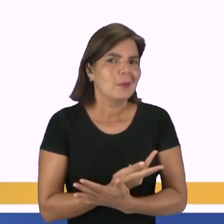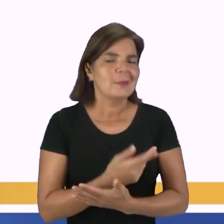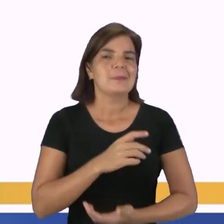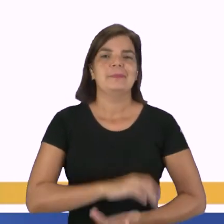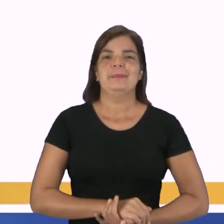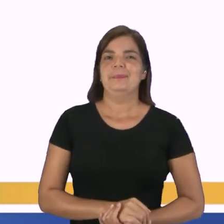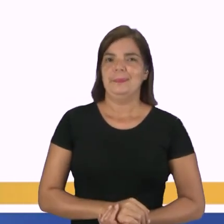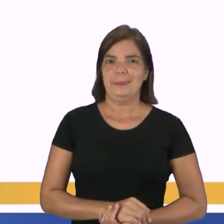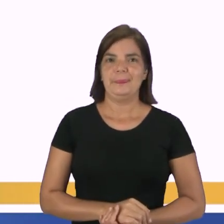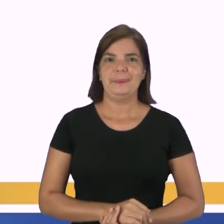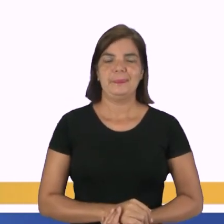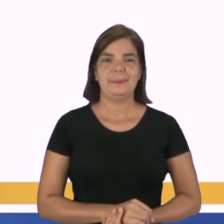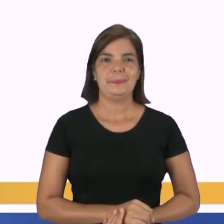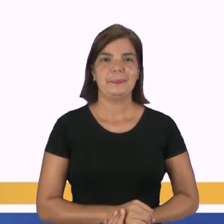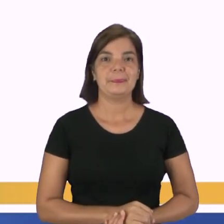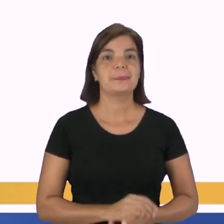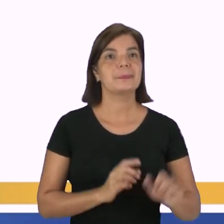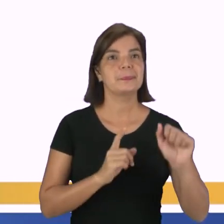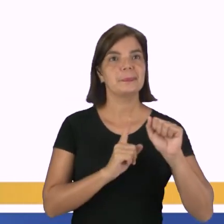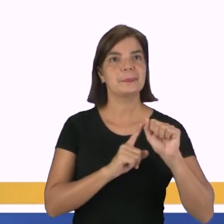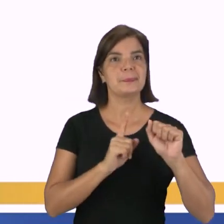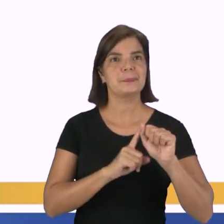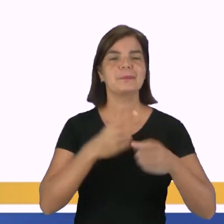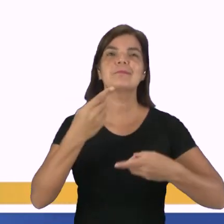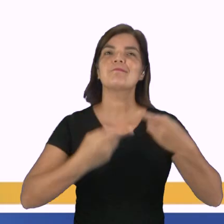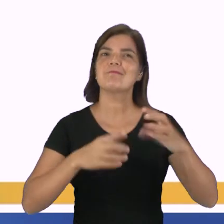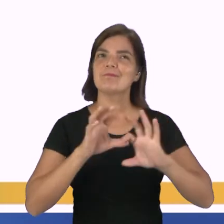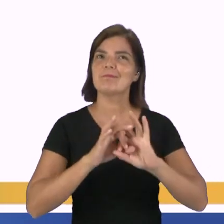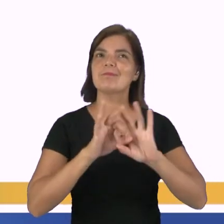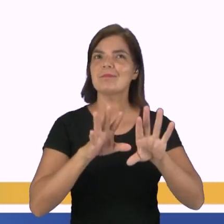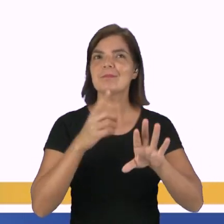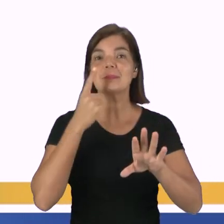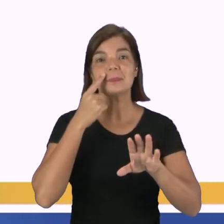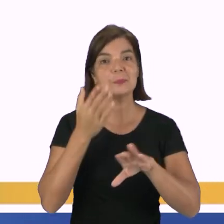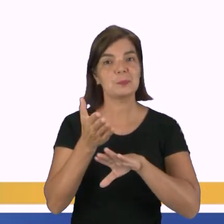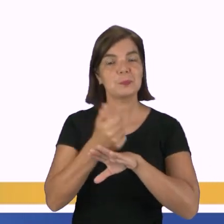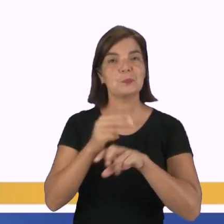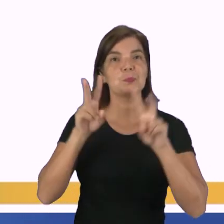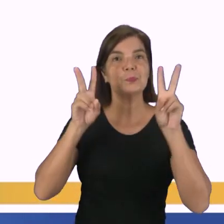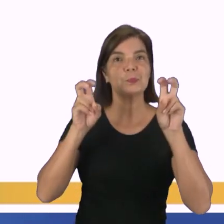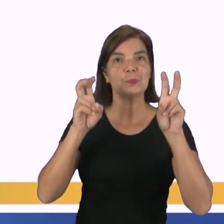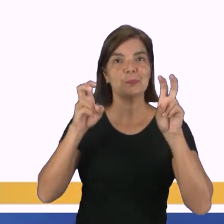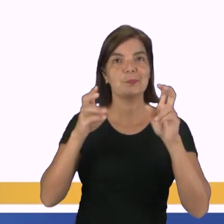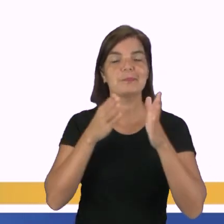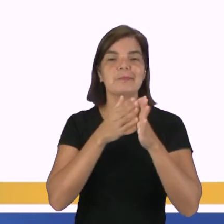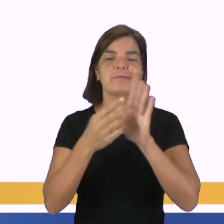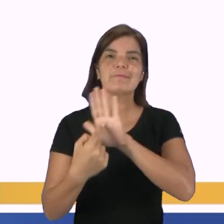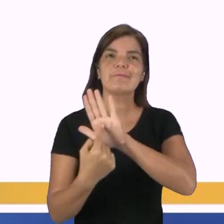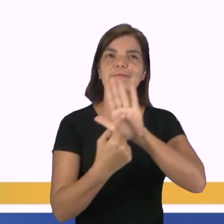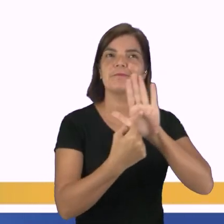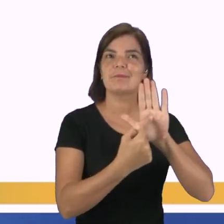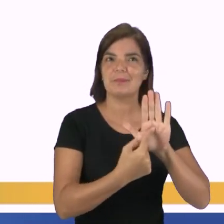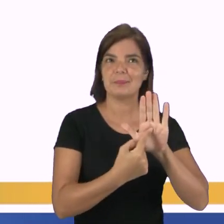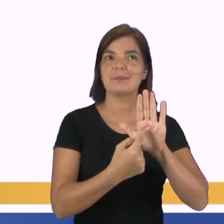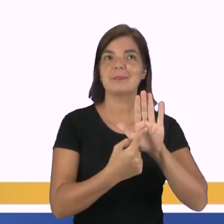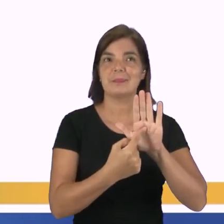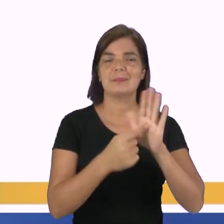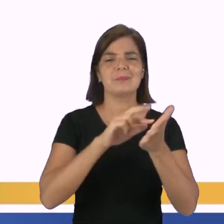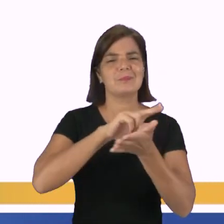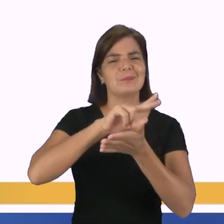incorreta. Letra A. O debate permite a abordagem de um tema a partir da